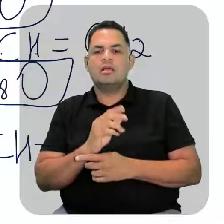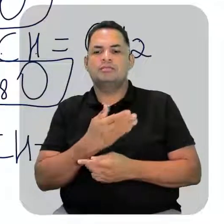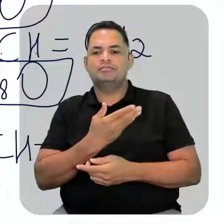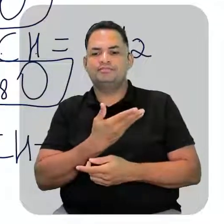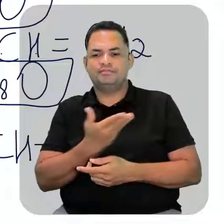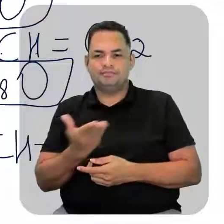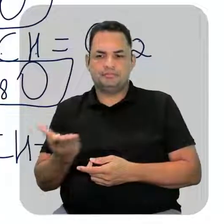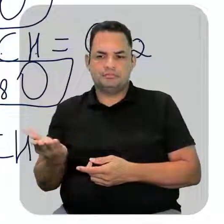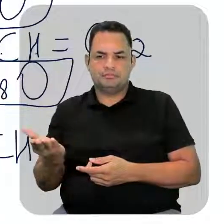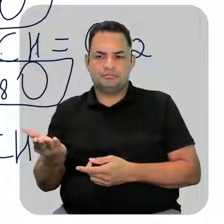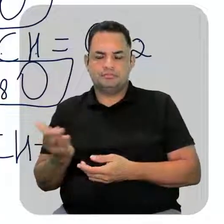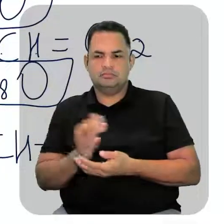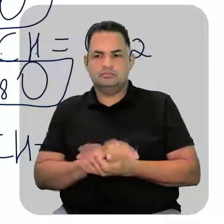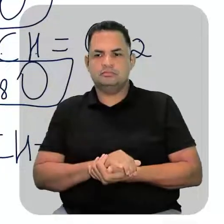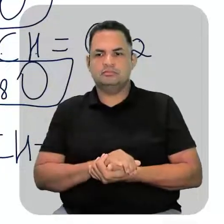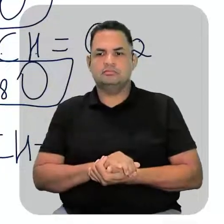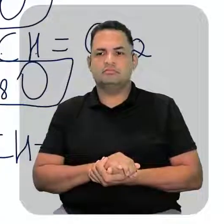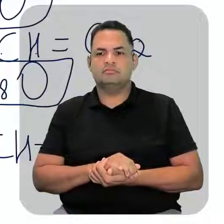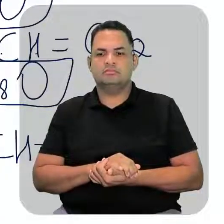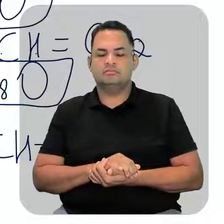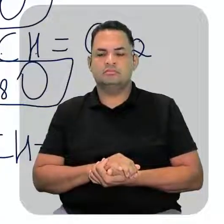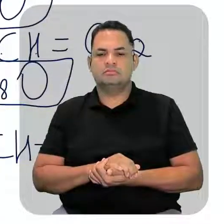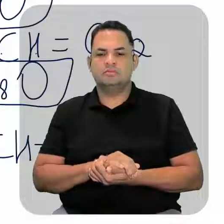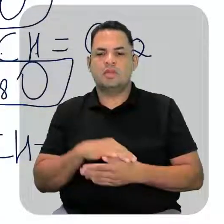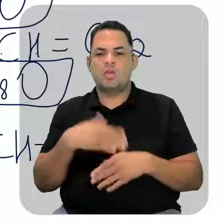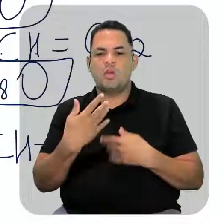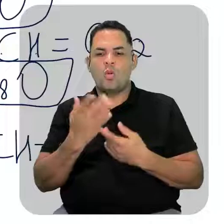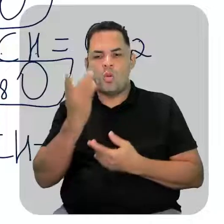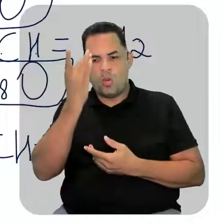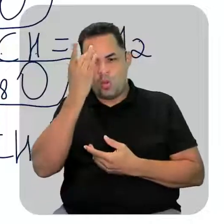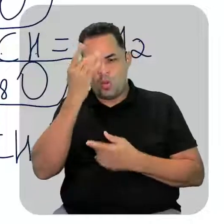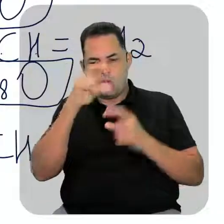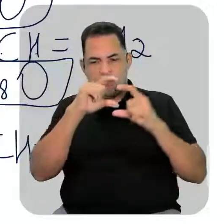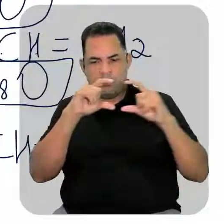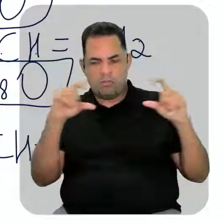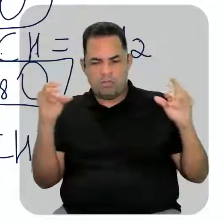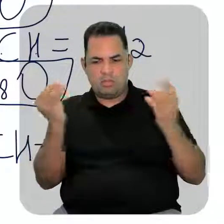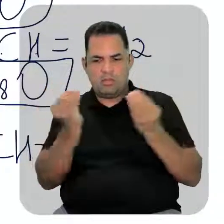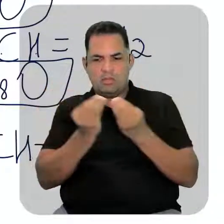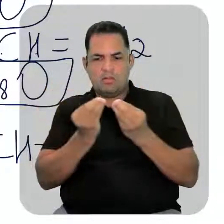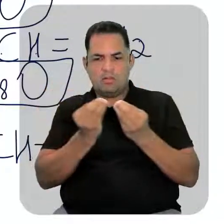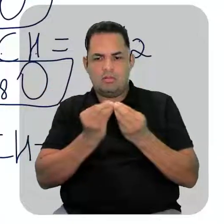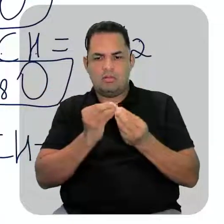H2. E aí, vê qual é a fórmula molecular.